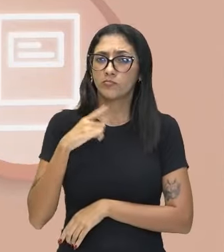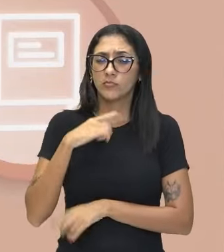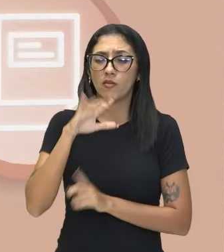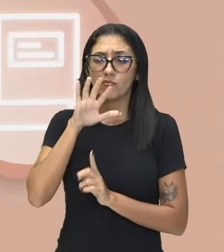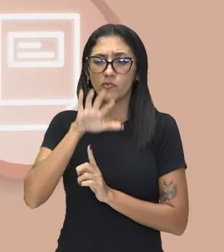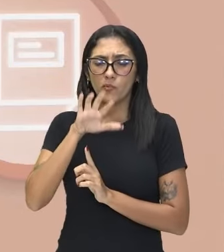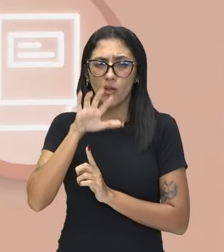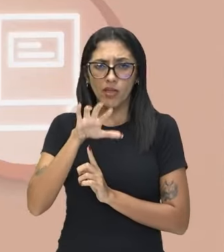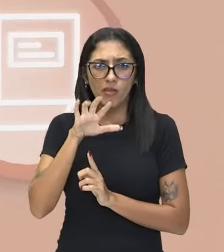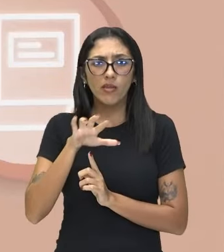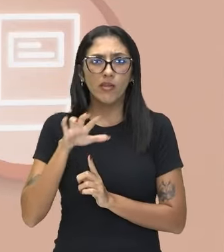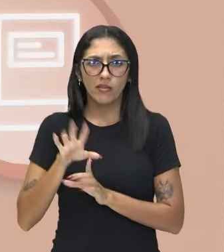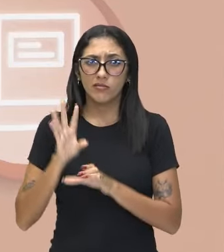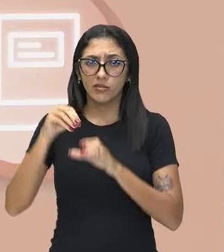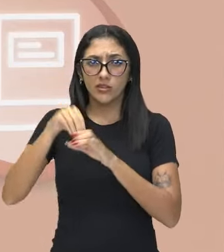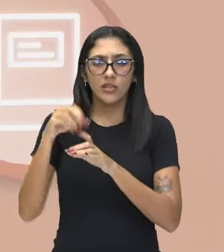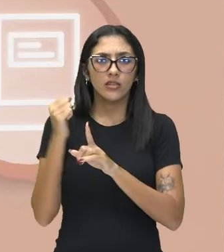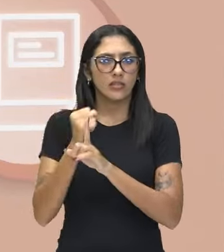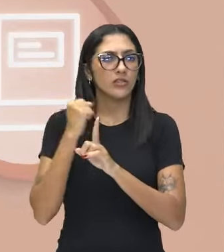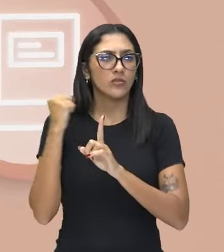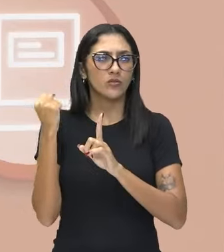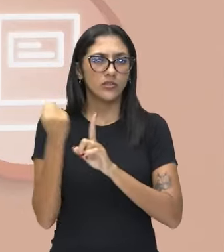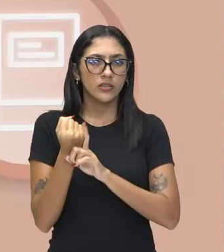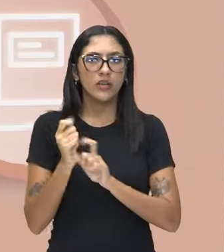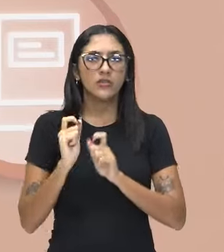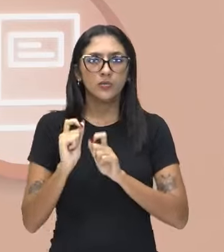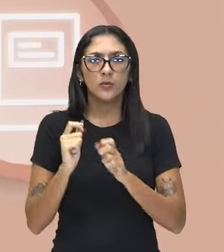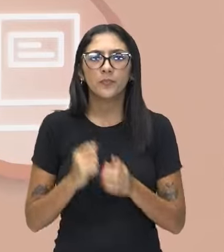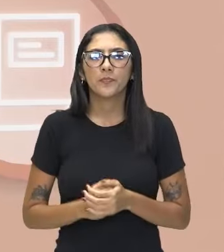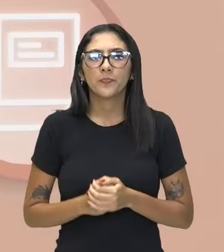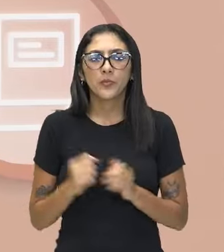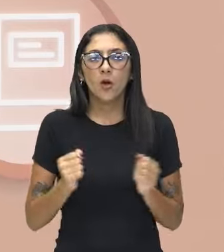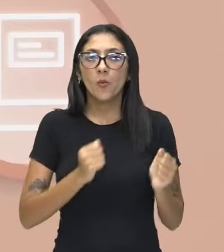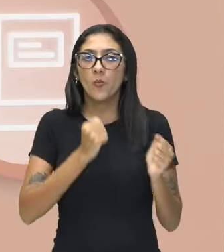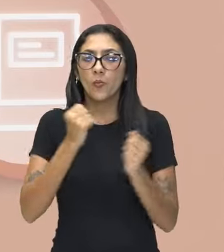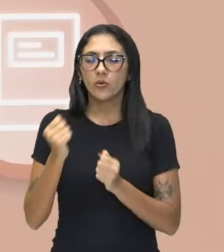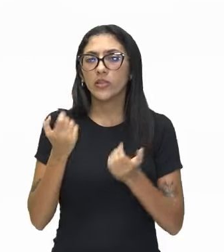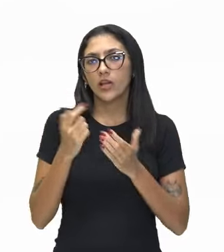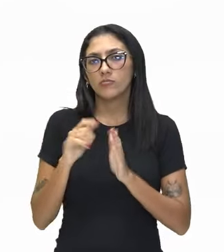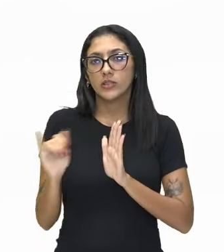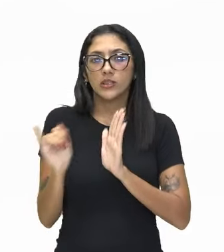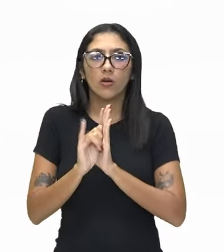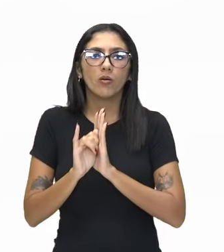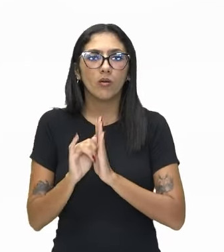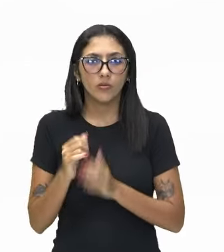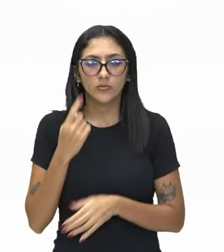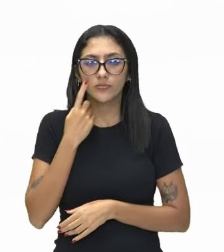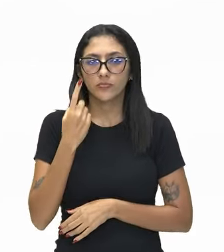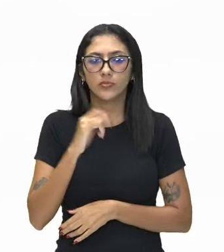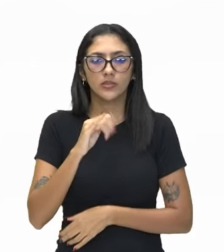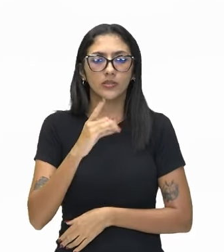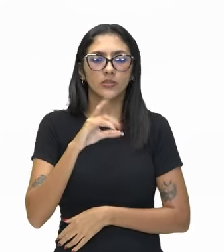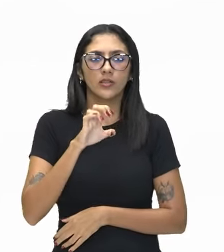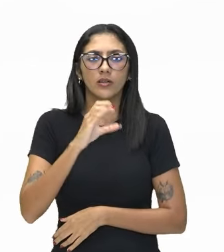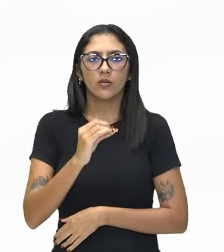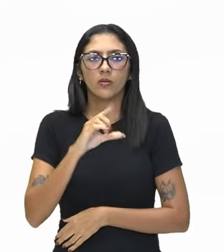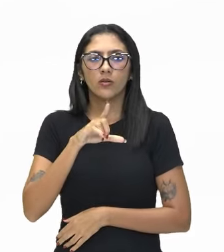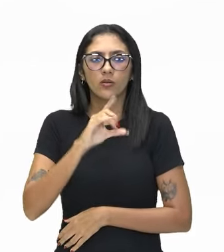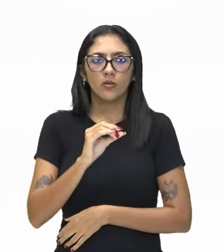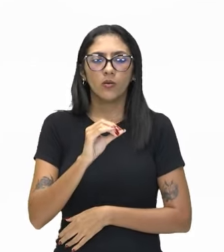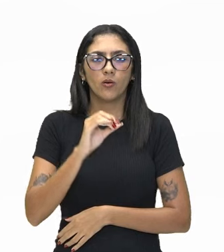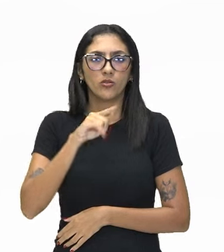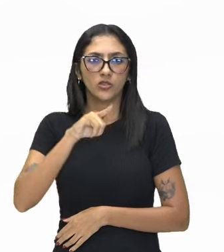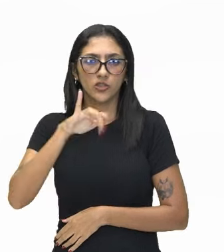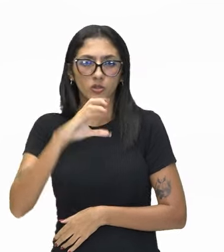grande dentro da nossa sociedade é o poder ideológico. Olha só, Bóvel fala que o poder ideológico